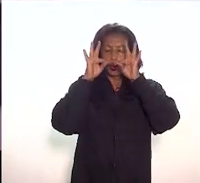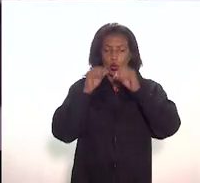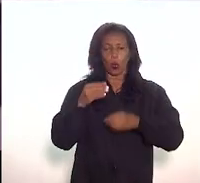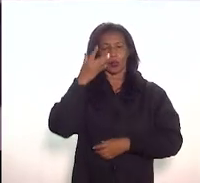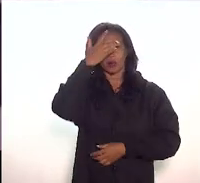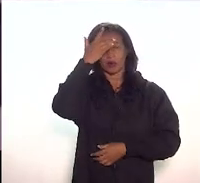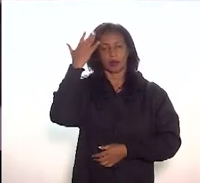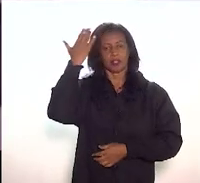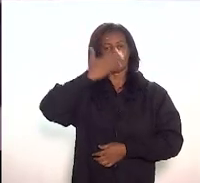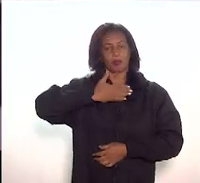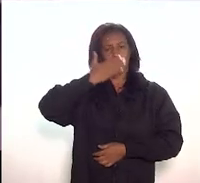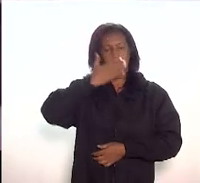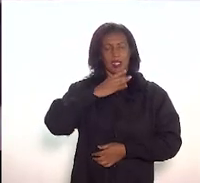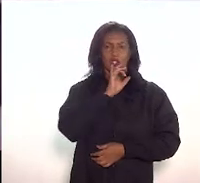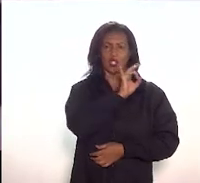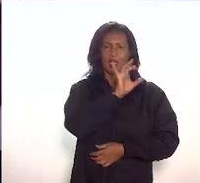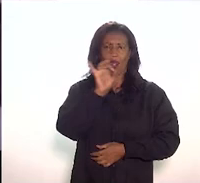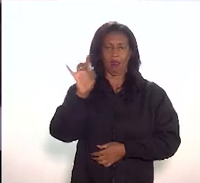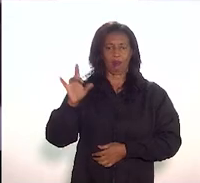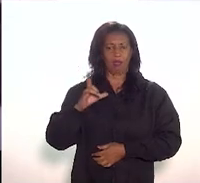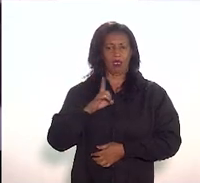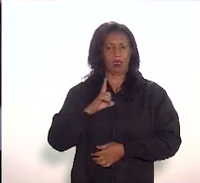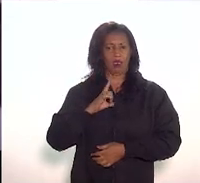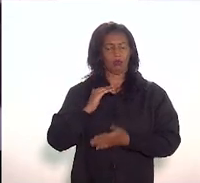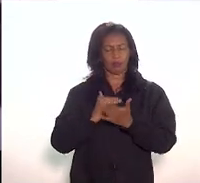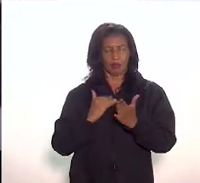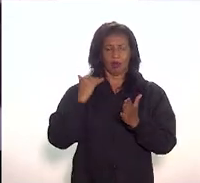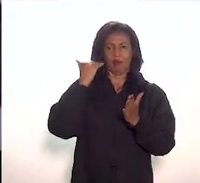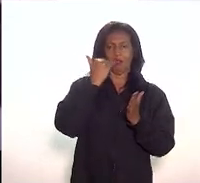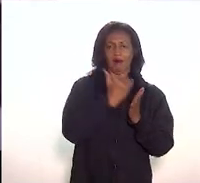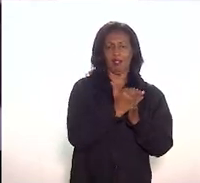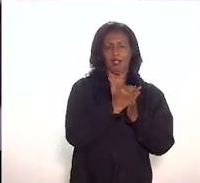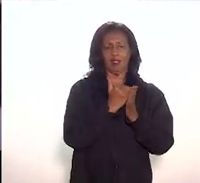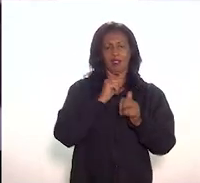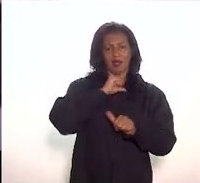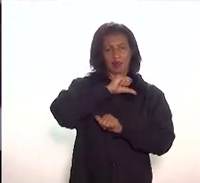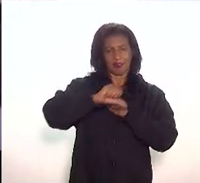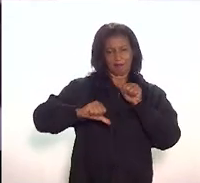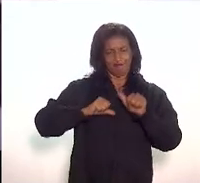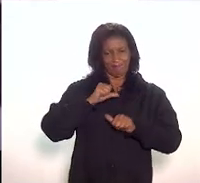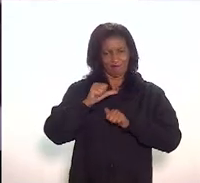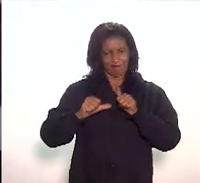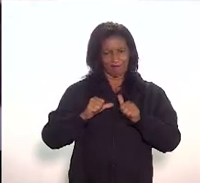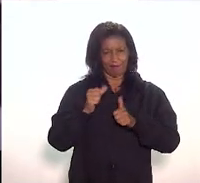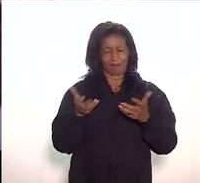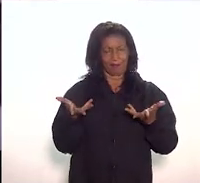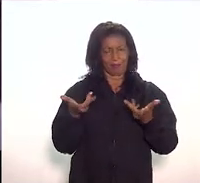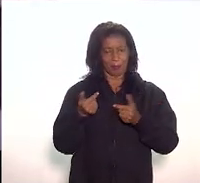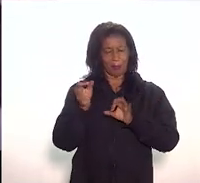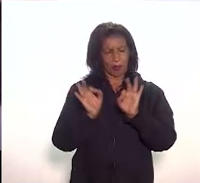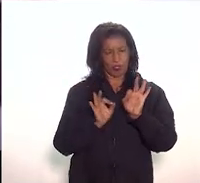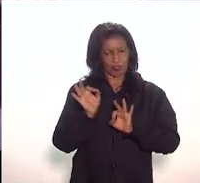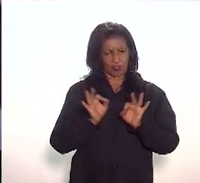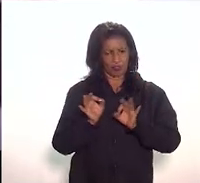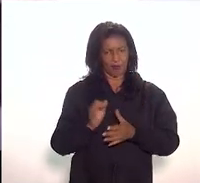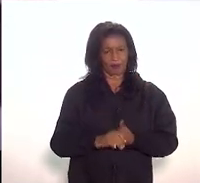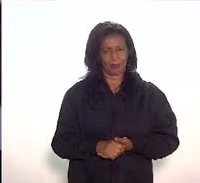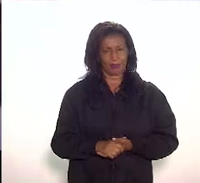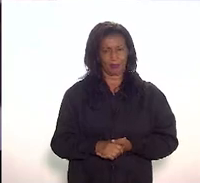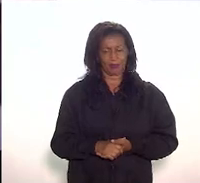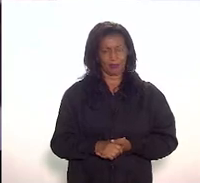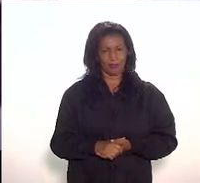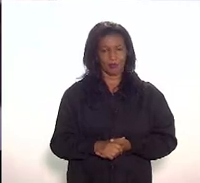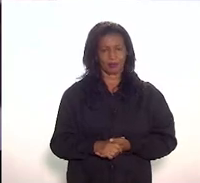presentes, cada um tem alguma coisa a acrescentar e tornar mais rico o nosso projeto. Uma